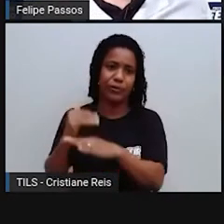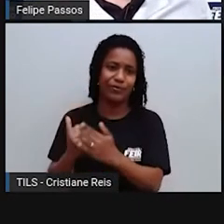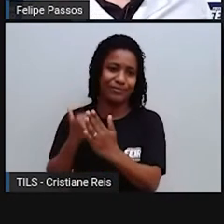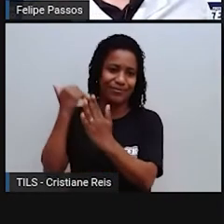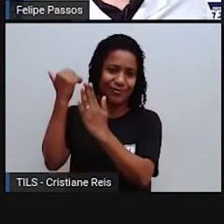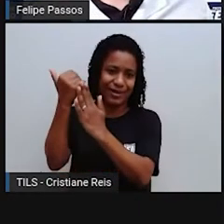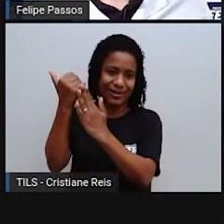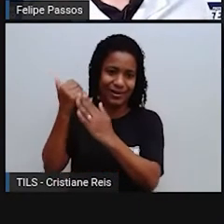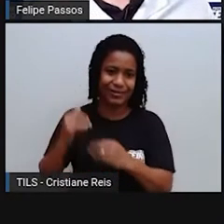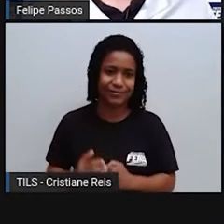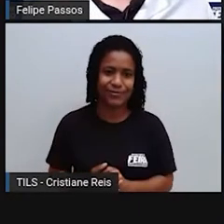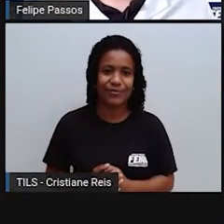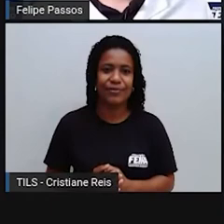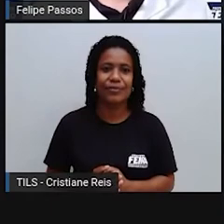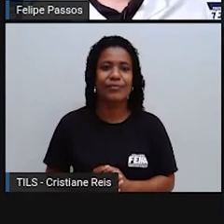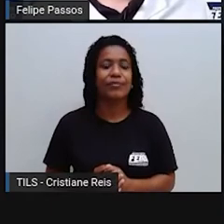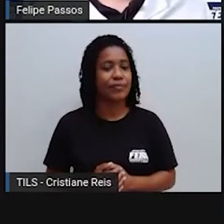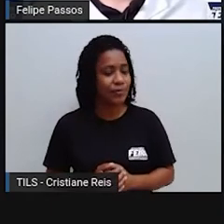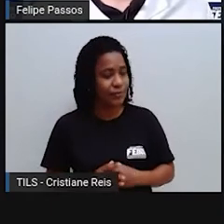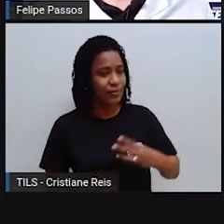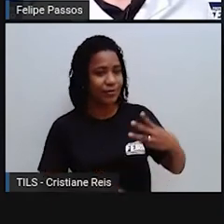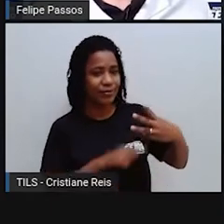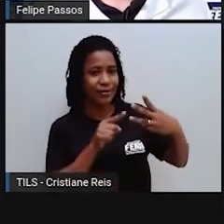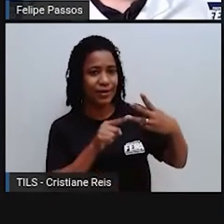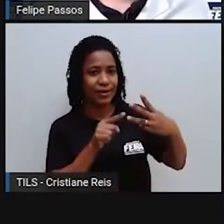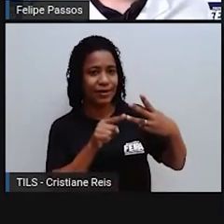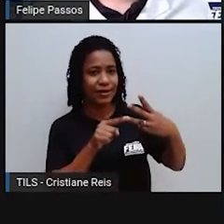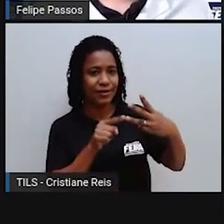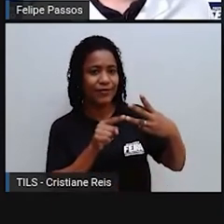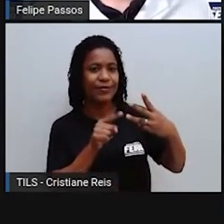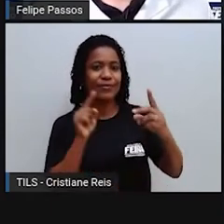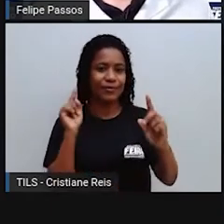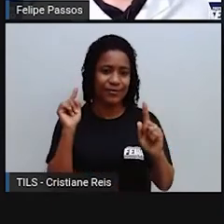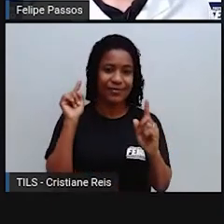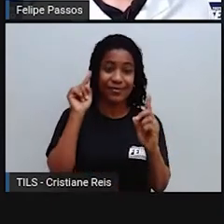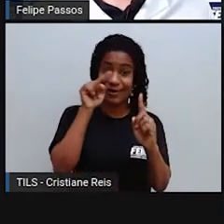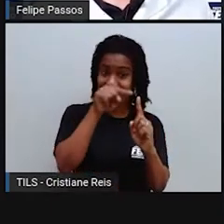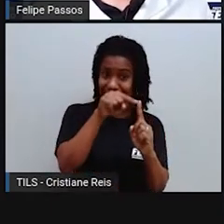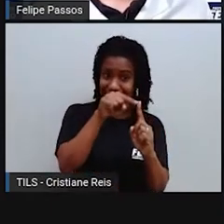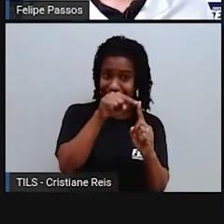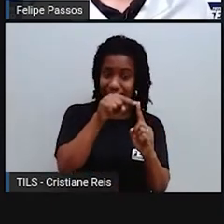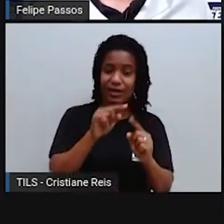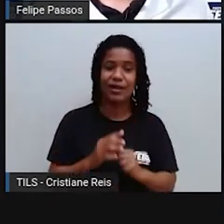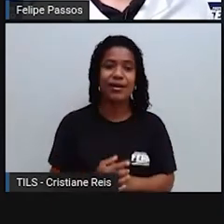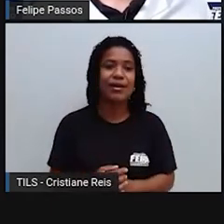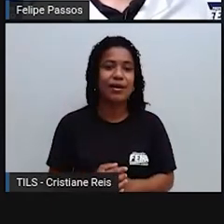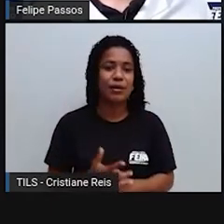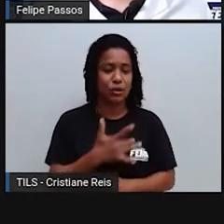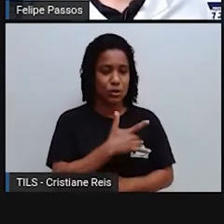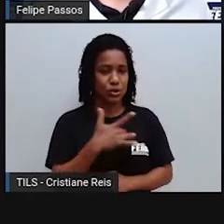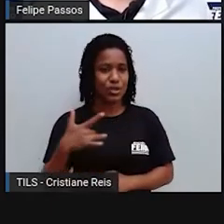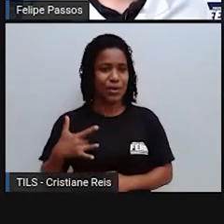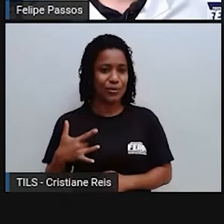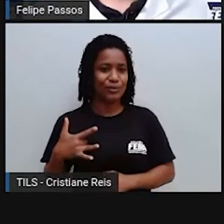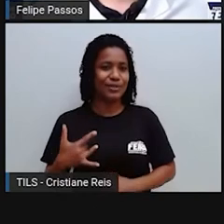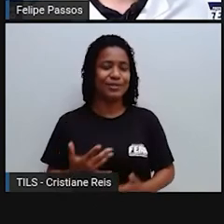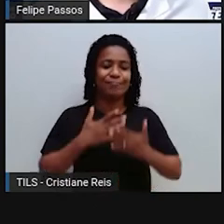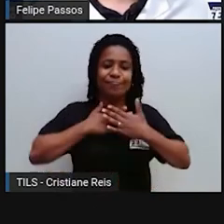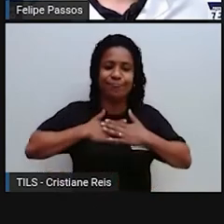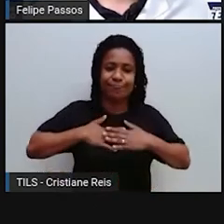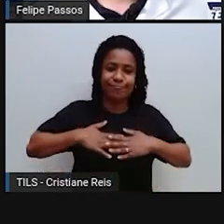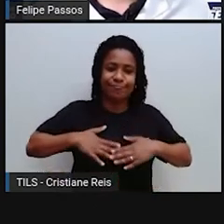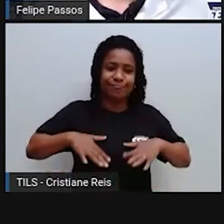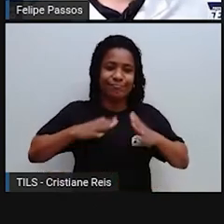Saúde e bem-estar. Então, a gente precisa garantir, é o terceiro objetivo, que todas as populações do mundo, elas tenham acesso à